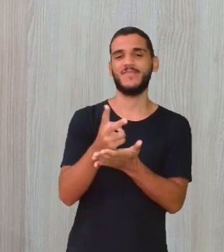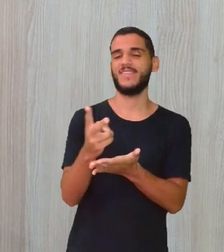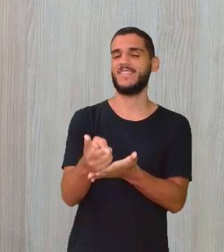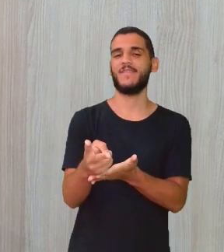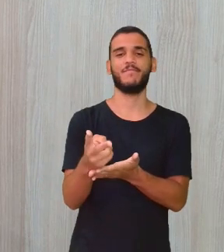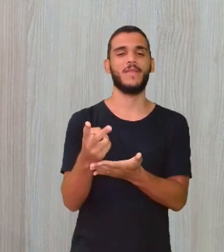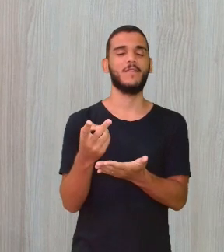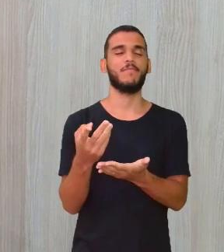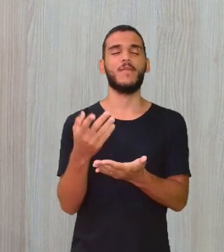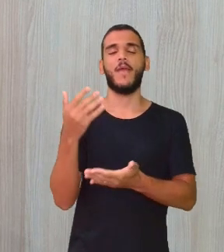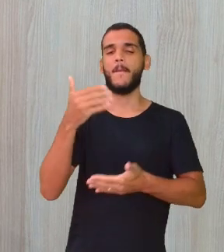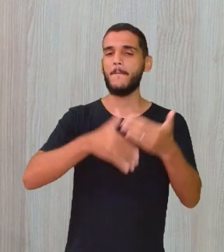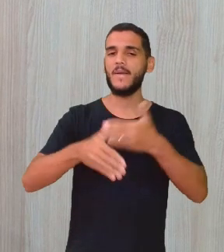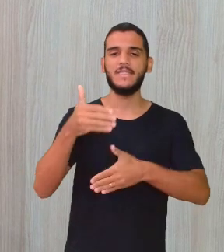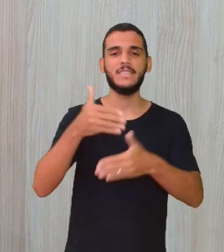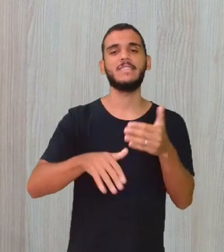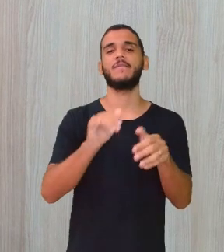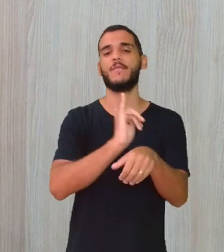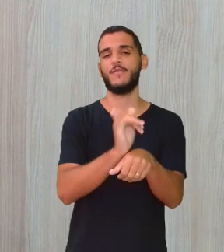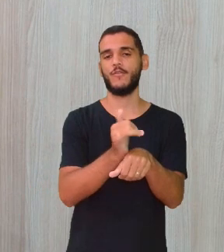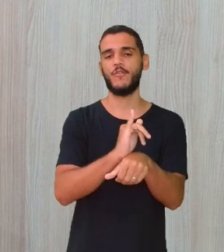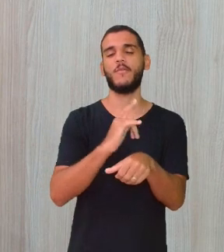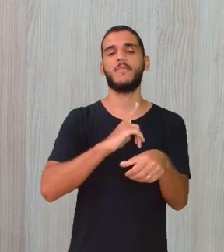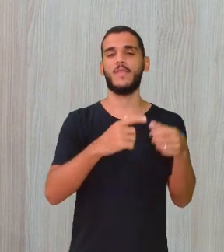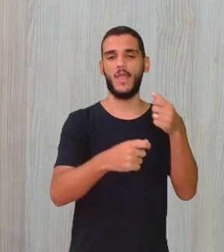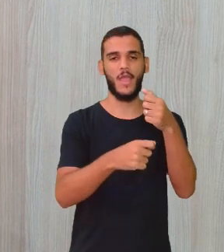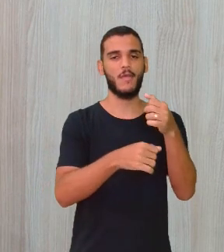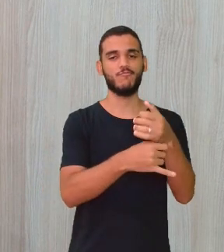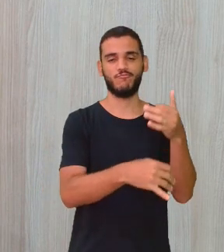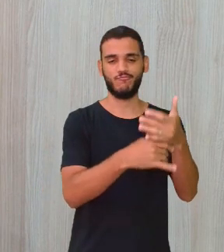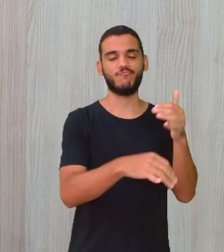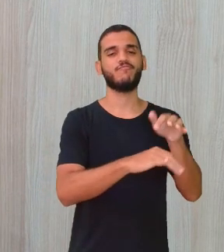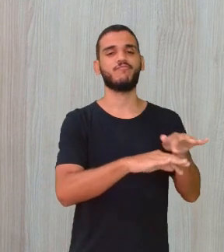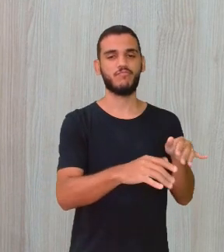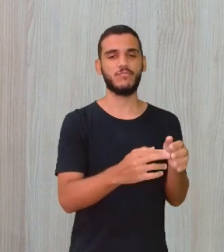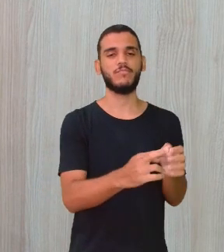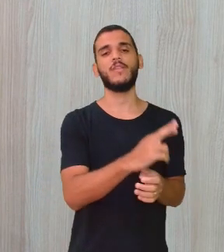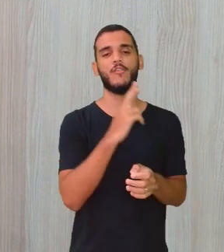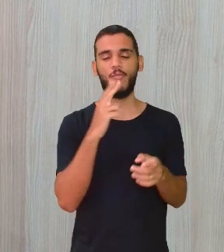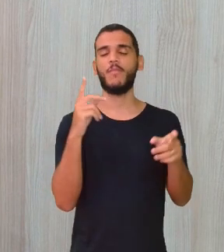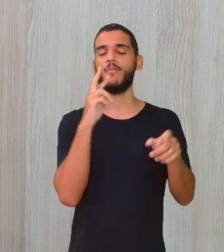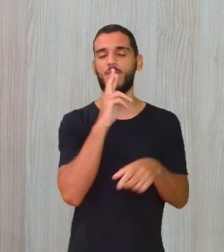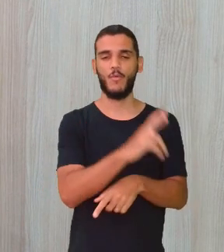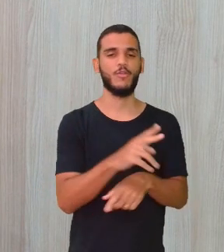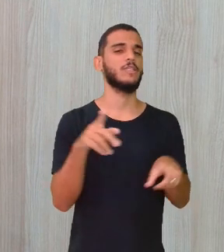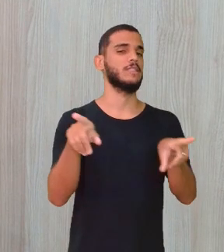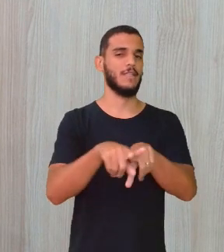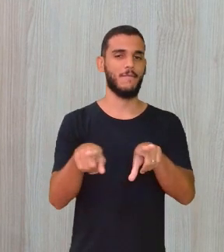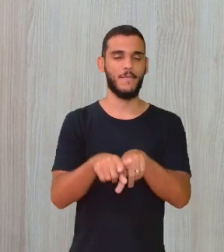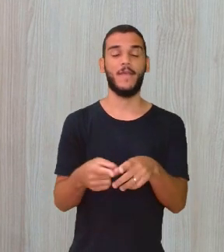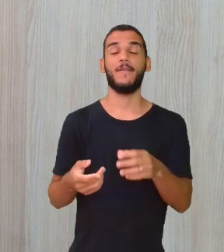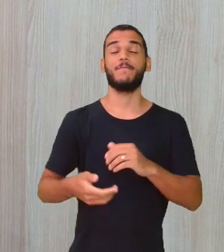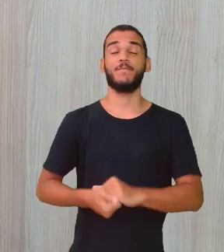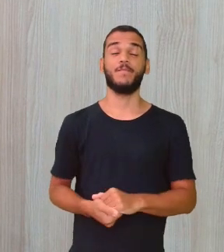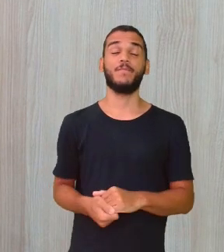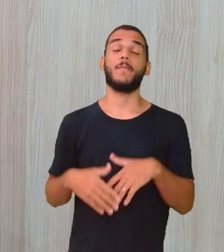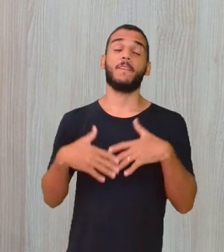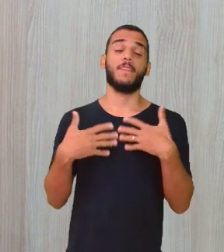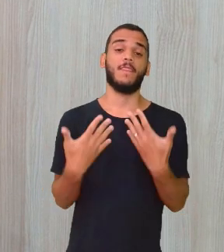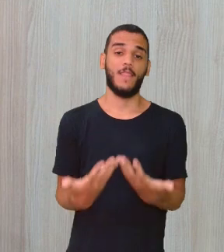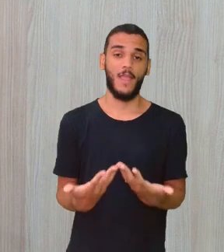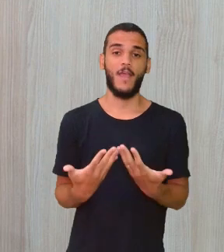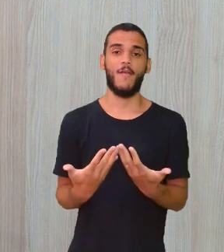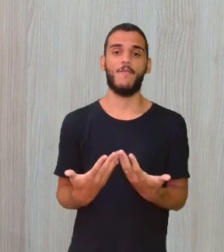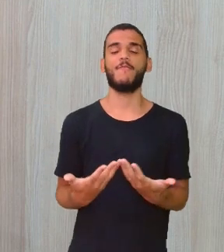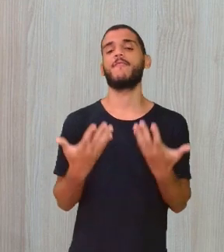por lá e vê os comentários, responde. Então, nono ano, vamos